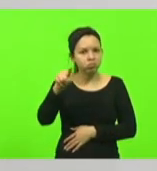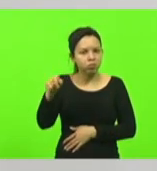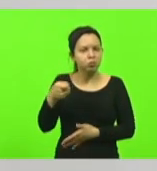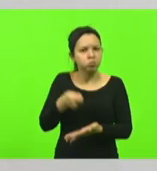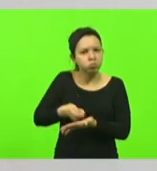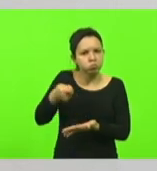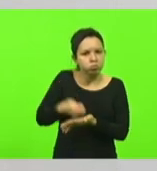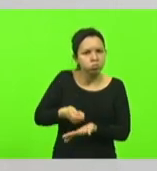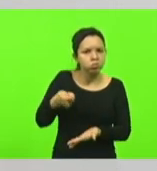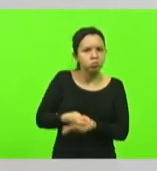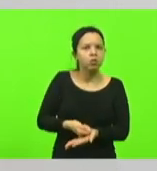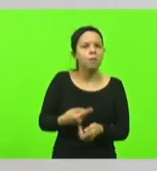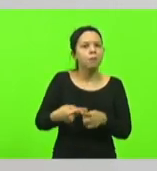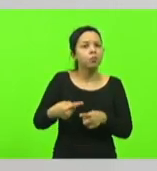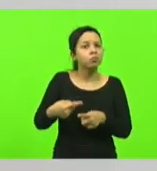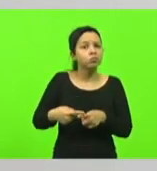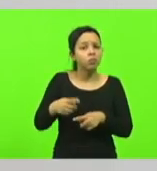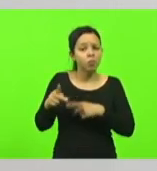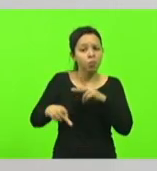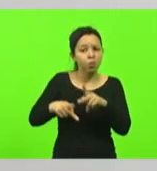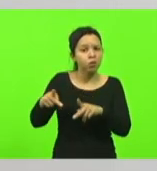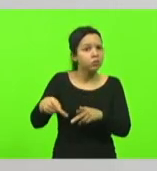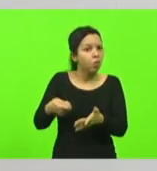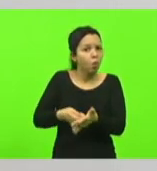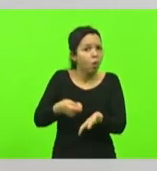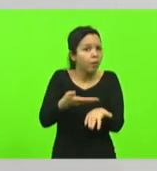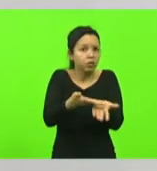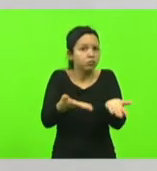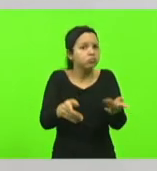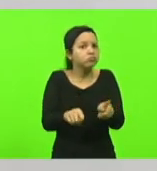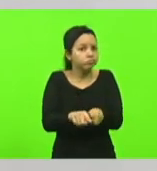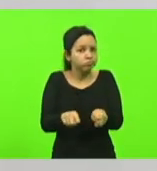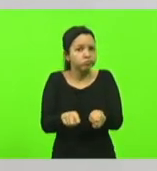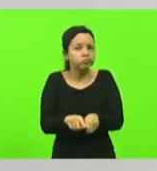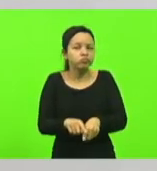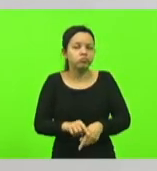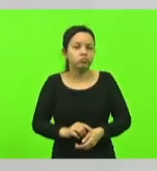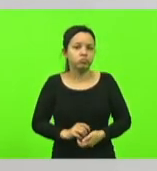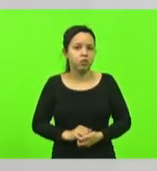cidadão. O prefeito, ele dá